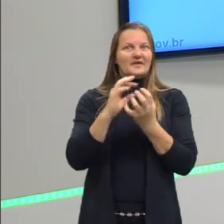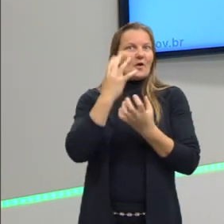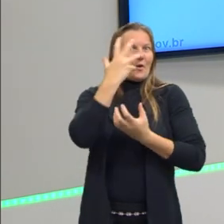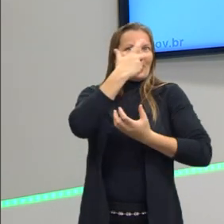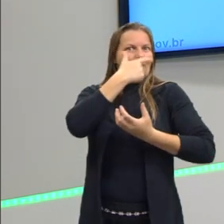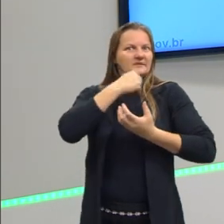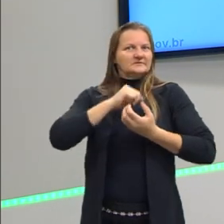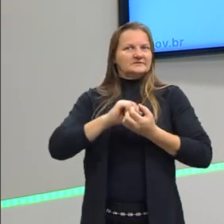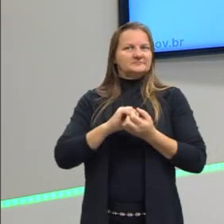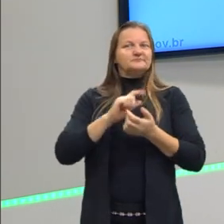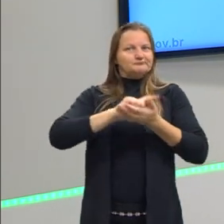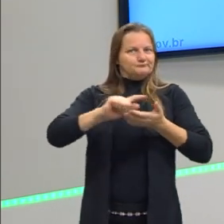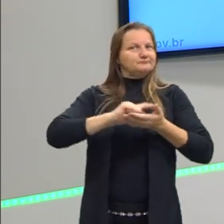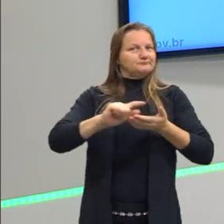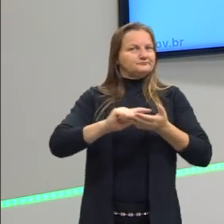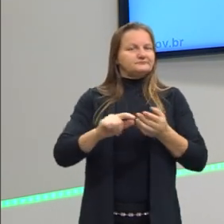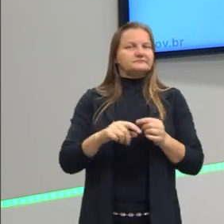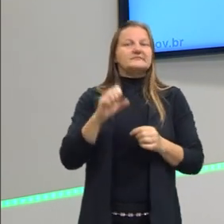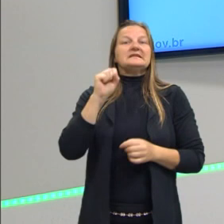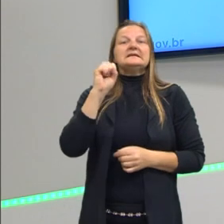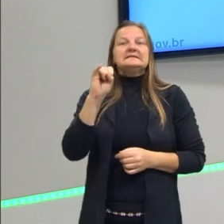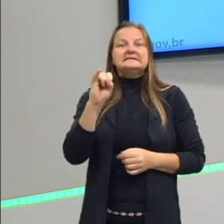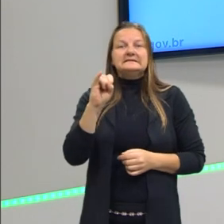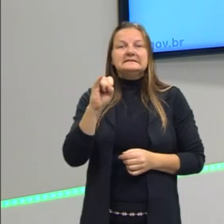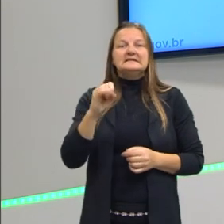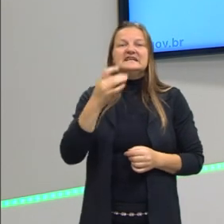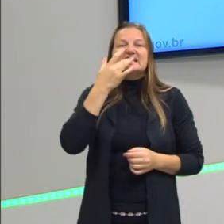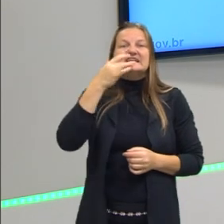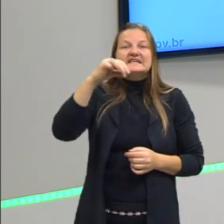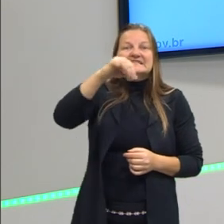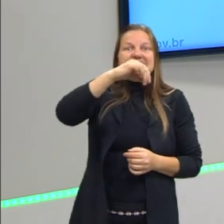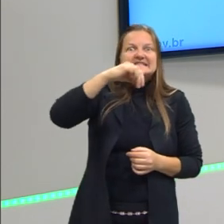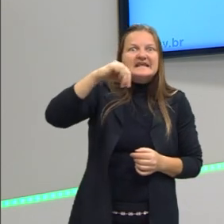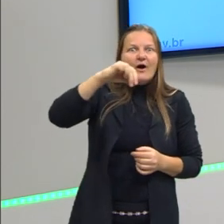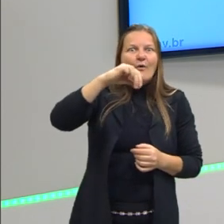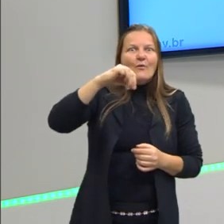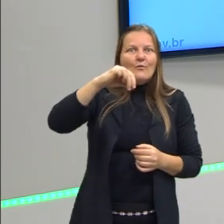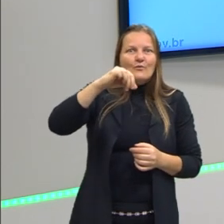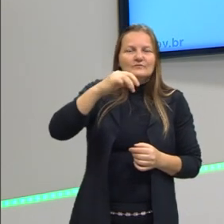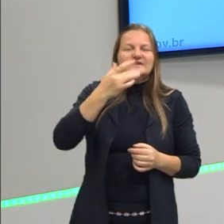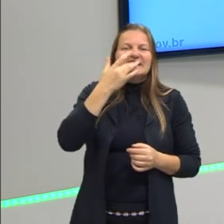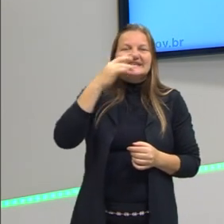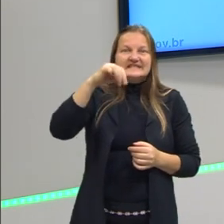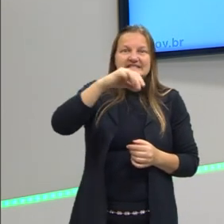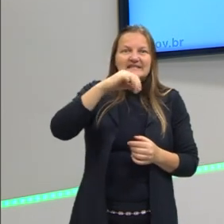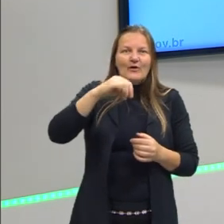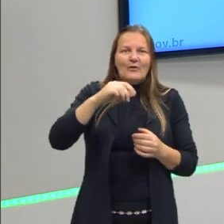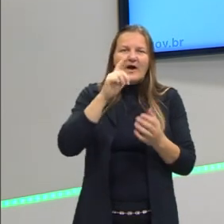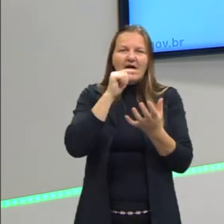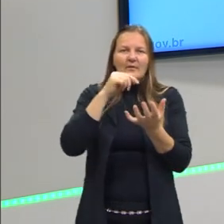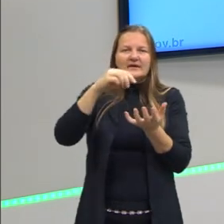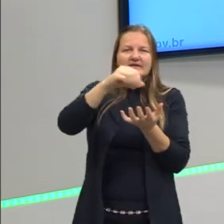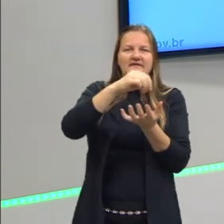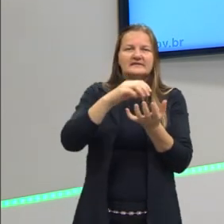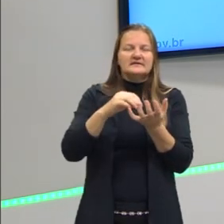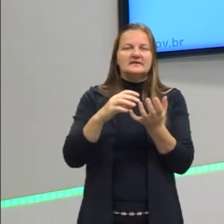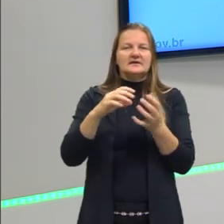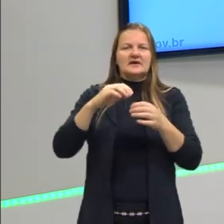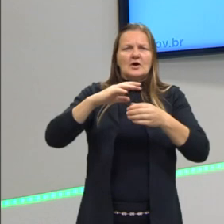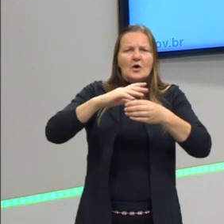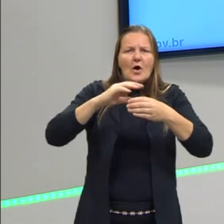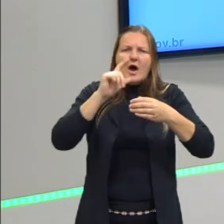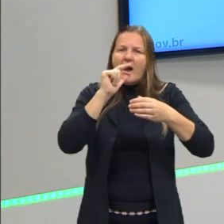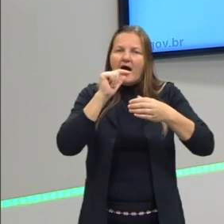bonita, além de limpa. Se eu coloco sal na água, o que vai ocorrer? Essa solução vai ficar mais concentrada,